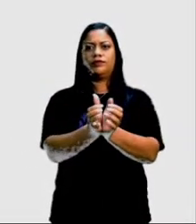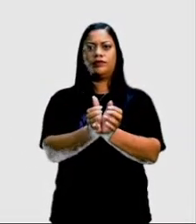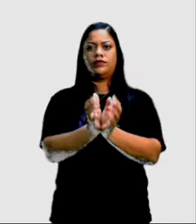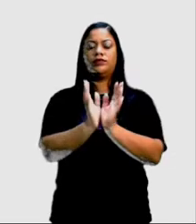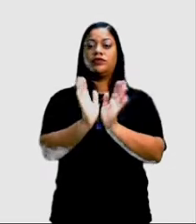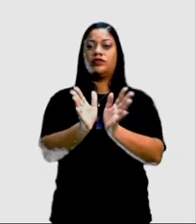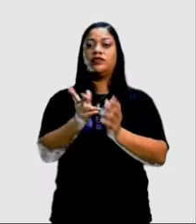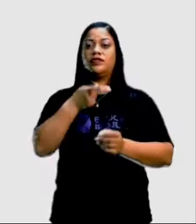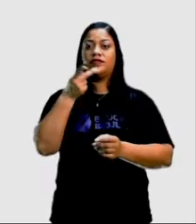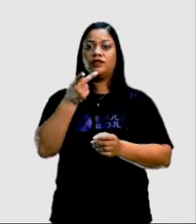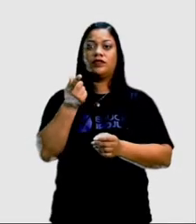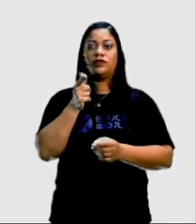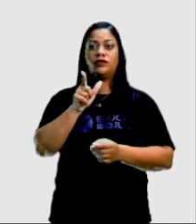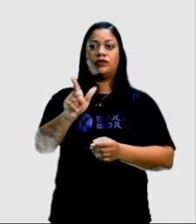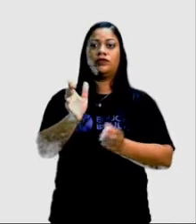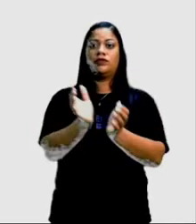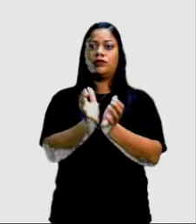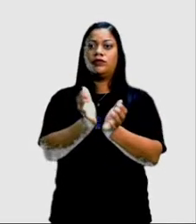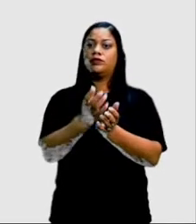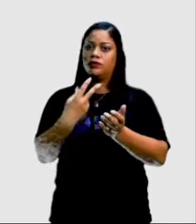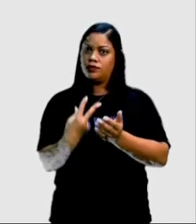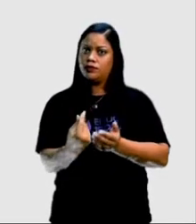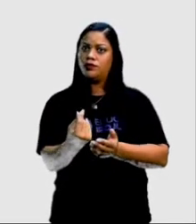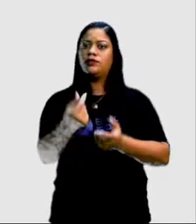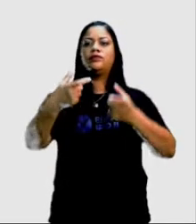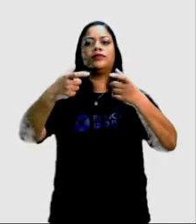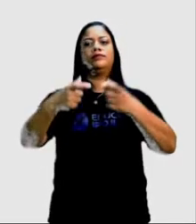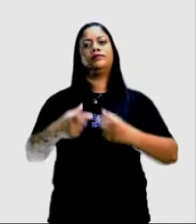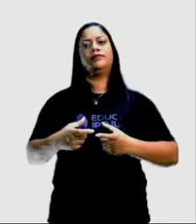está falando agora com um grupo que permanece no local.